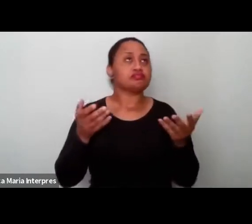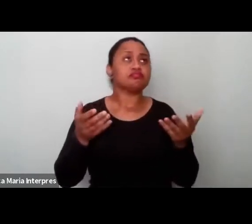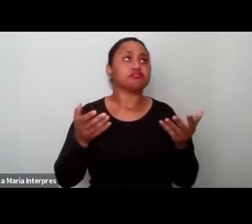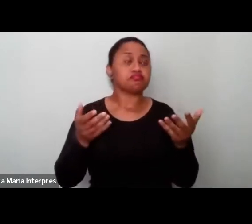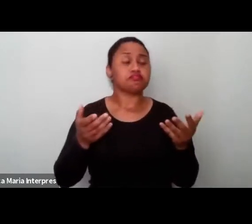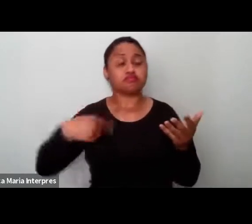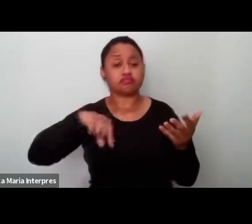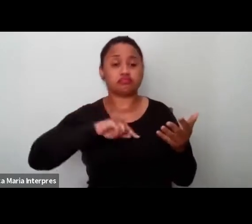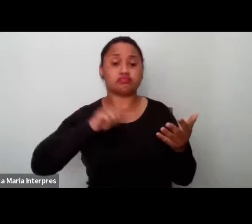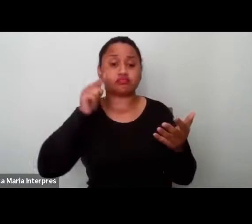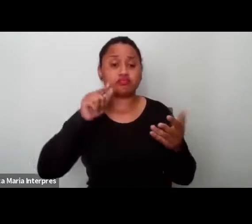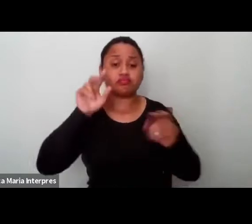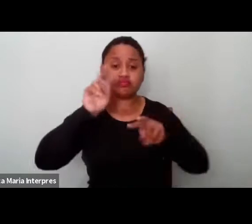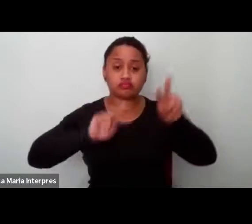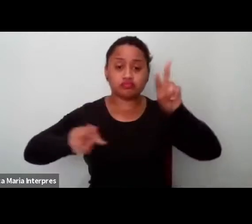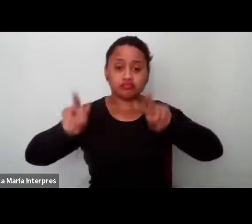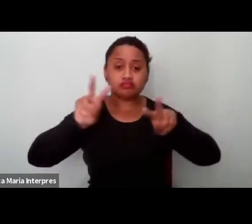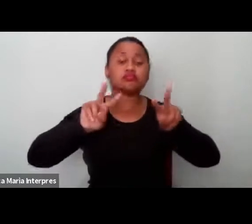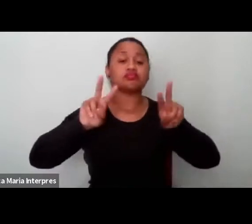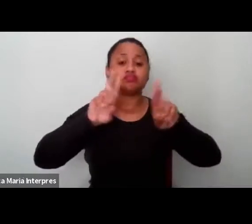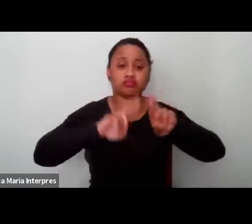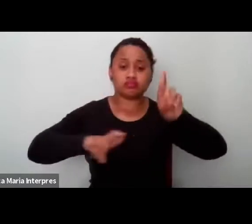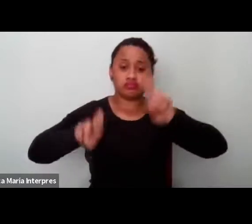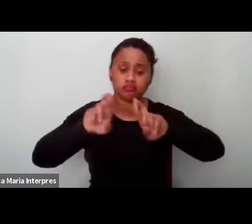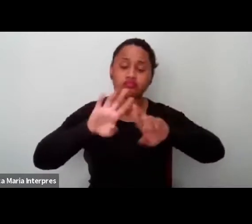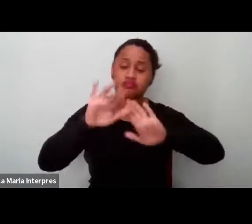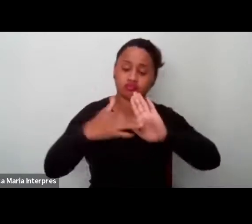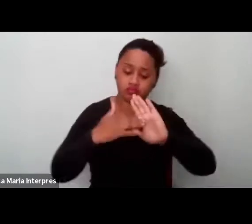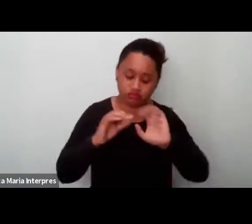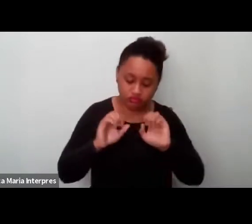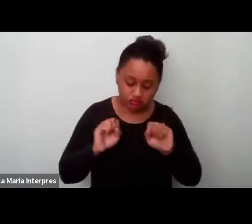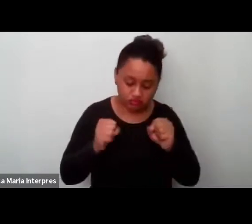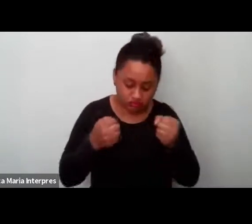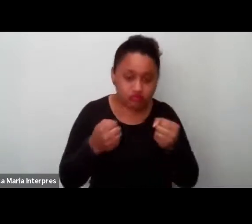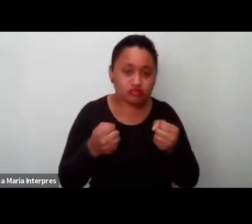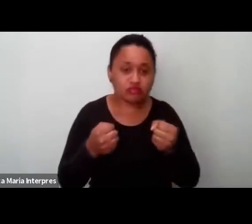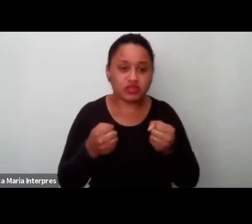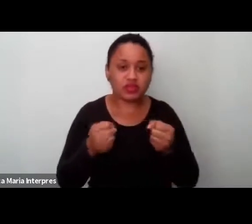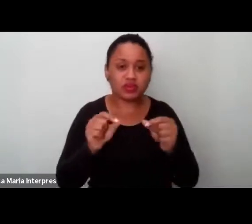podemos observar toda essa defesa da Escola Sem Partido